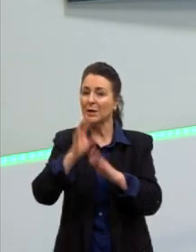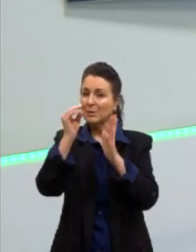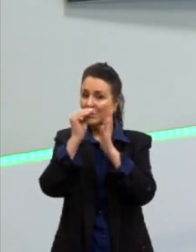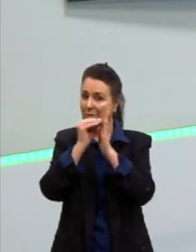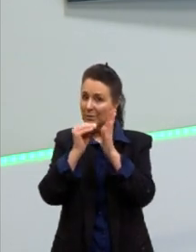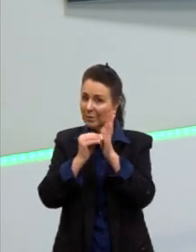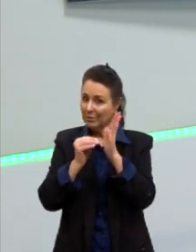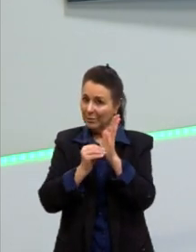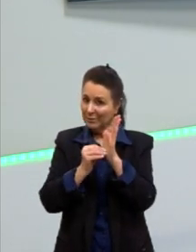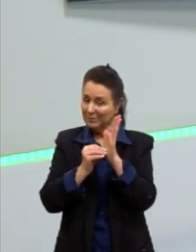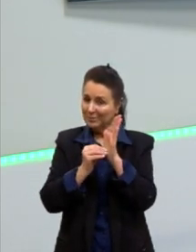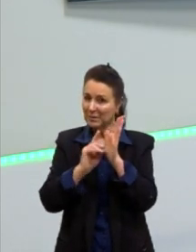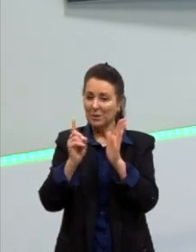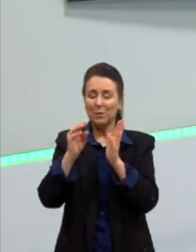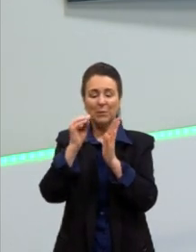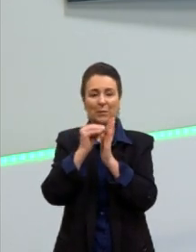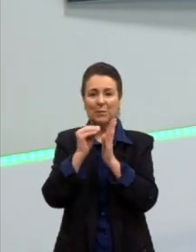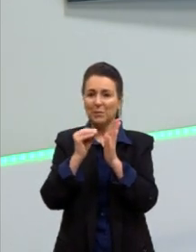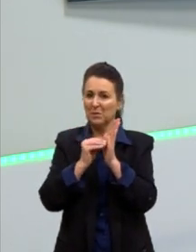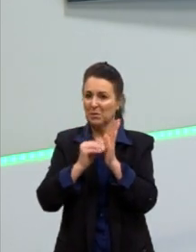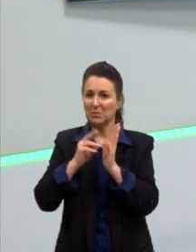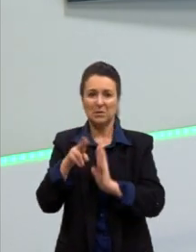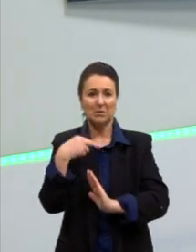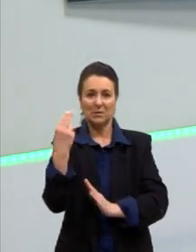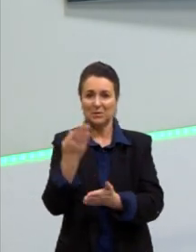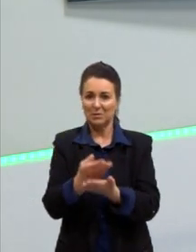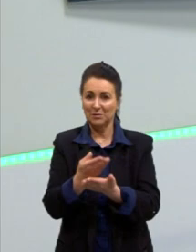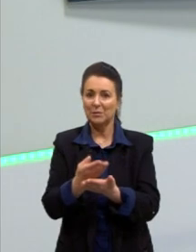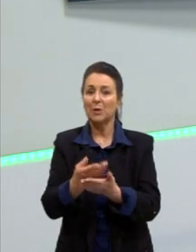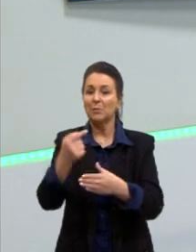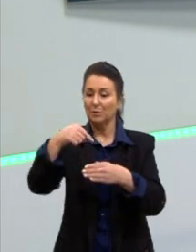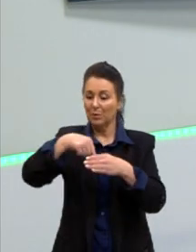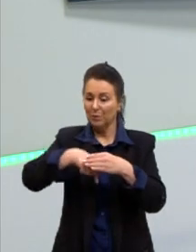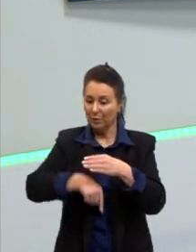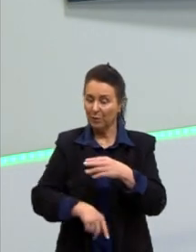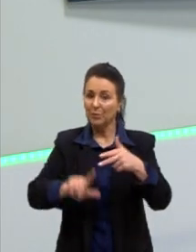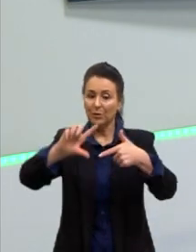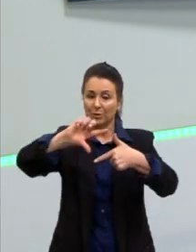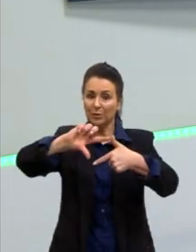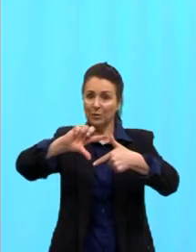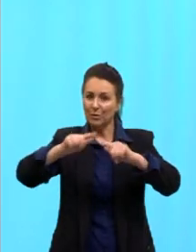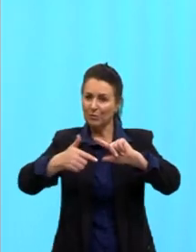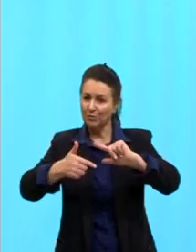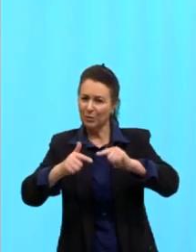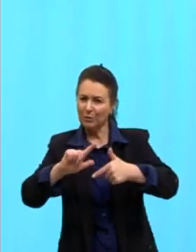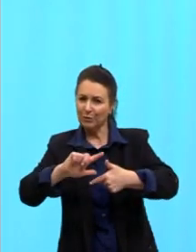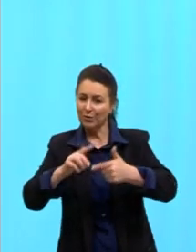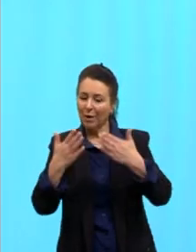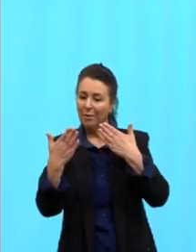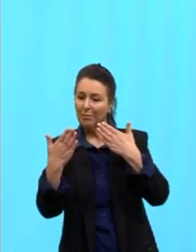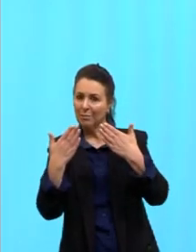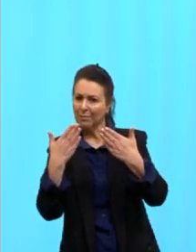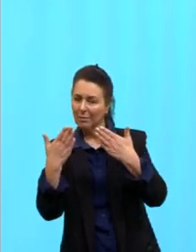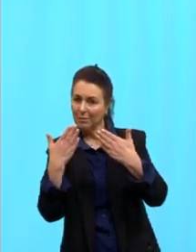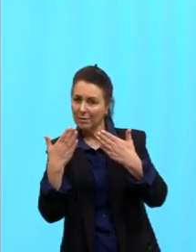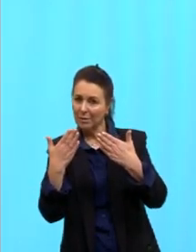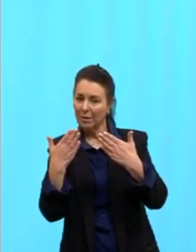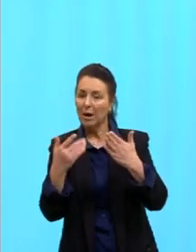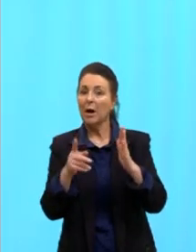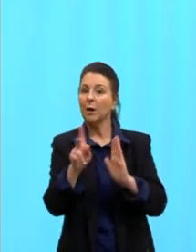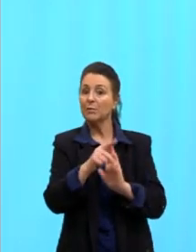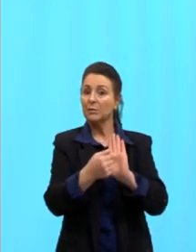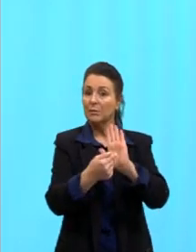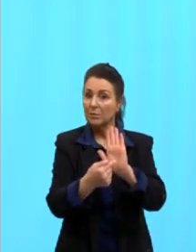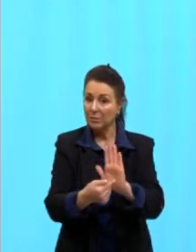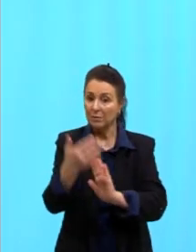é um conteúdo que nós estudamos a fundo aqui na geometria analítica. Eu queria trazer para vocês entenderem essa